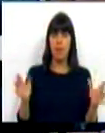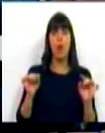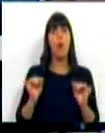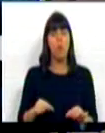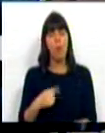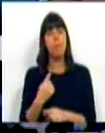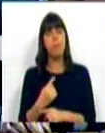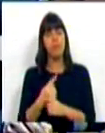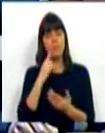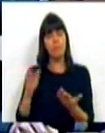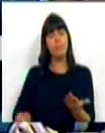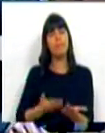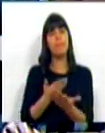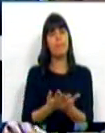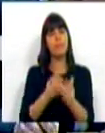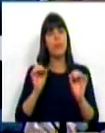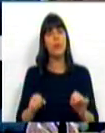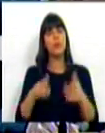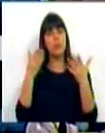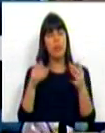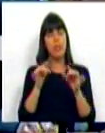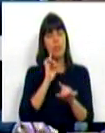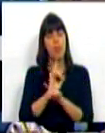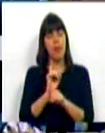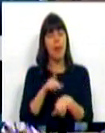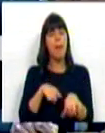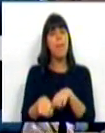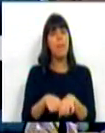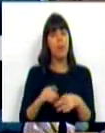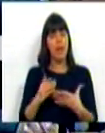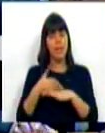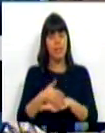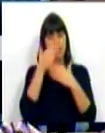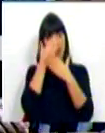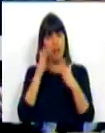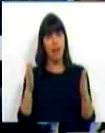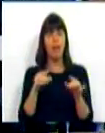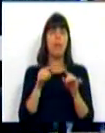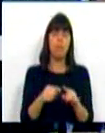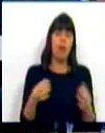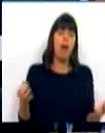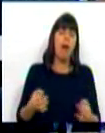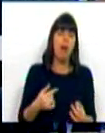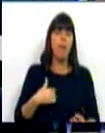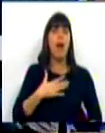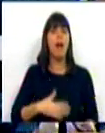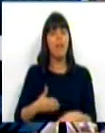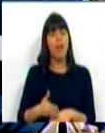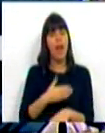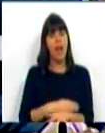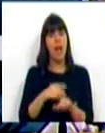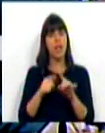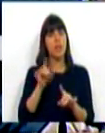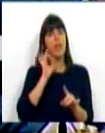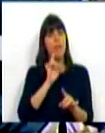hoje aqui também apresentamos os princípios para essa mesma política de acesso aberto, a onde, obviamente, queremos, antes de mais,